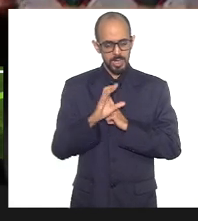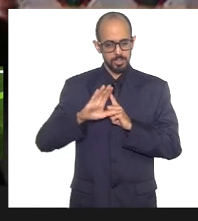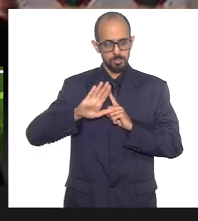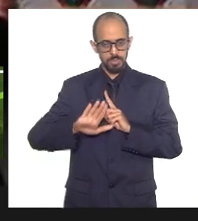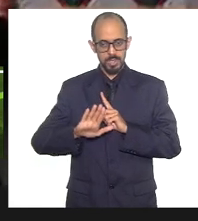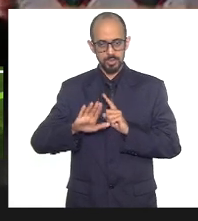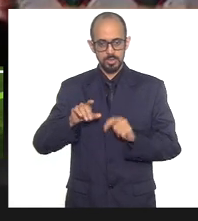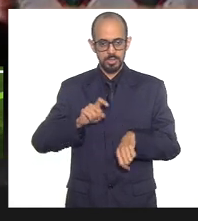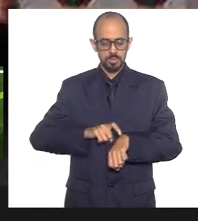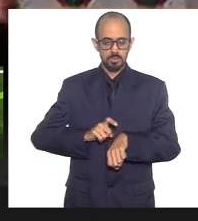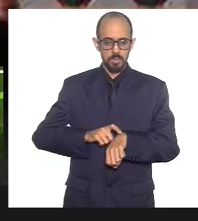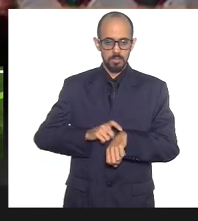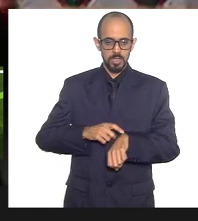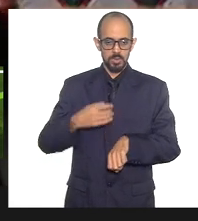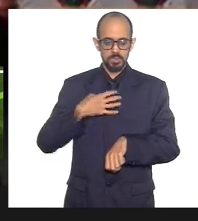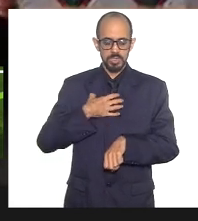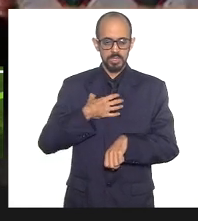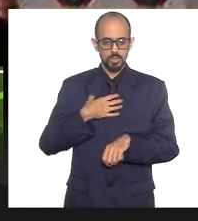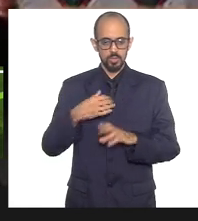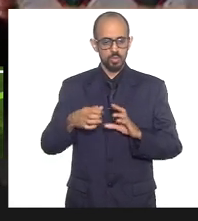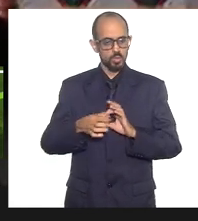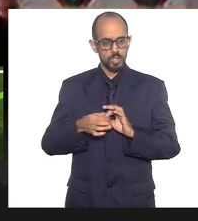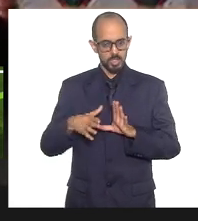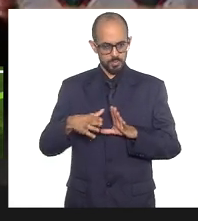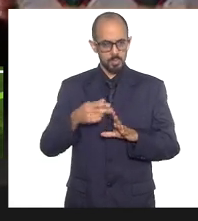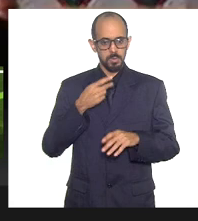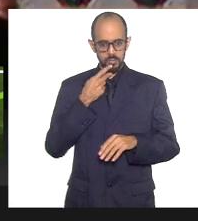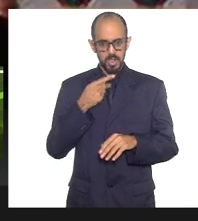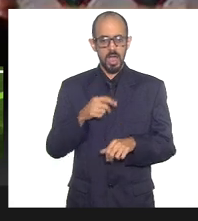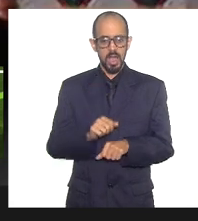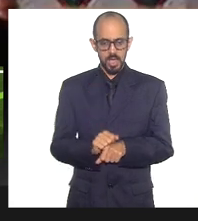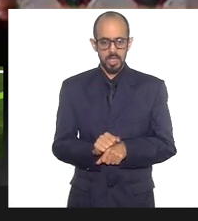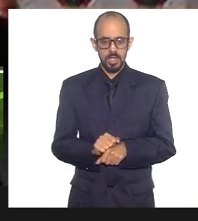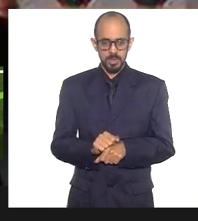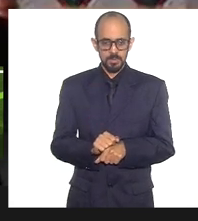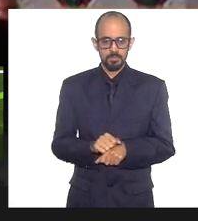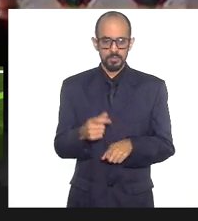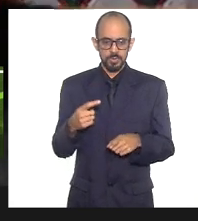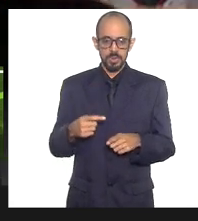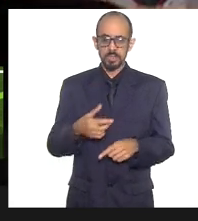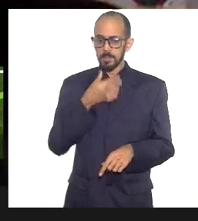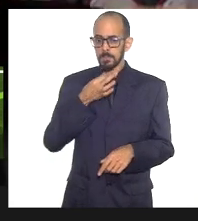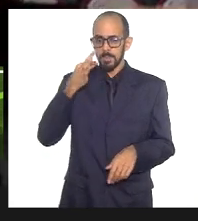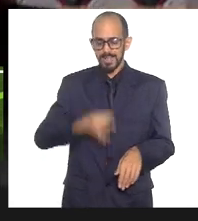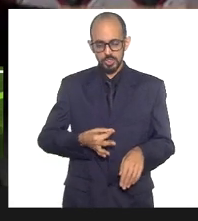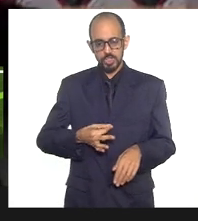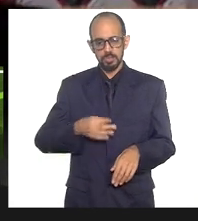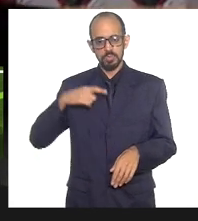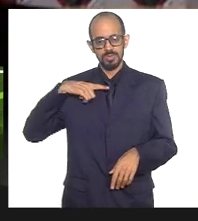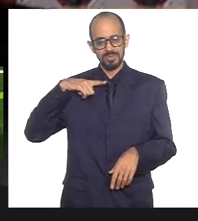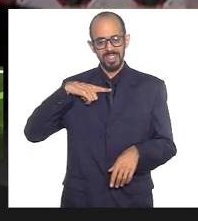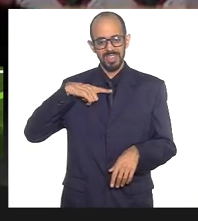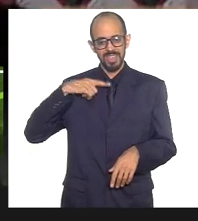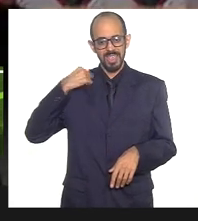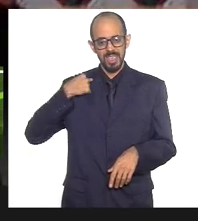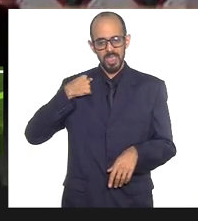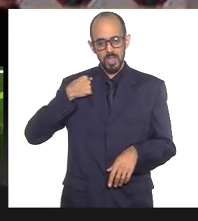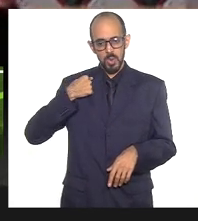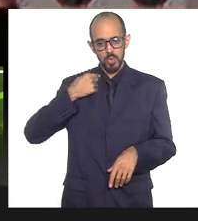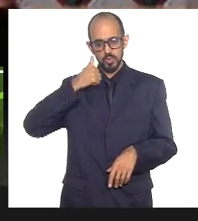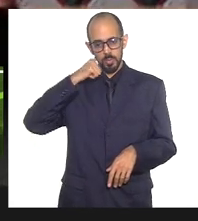momento eu me sinto à vontade para trazer isso aqui a partir desse processo de machismo, ainda mais sendo eu uma mulher negra,